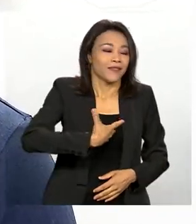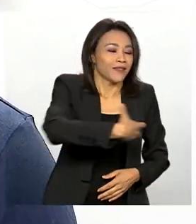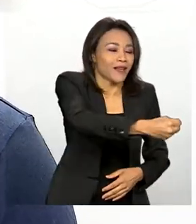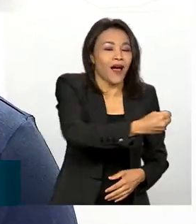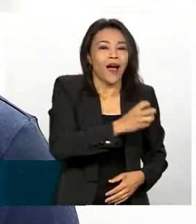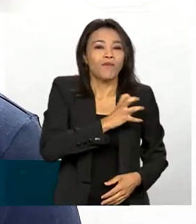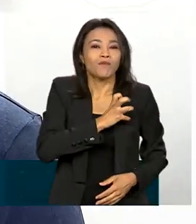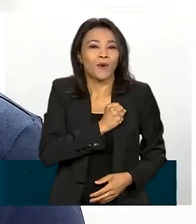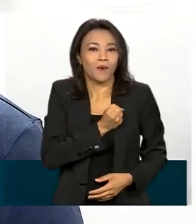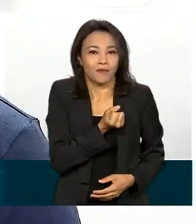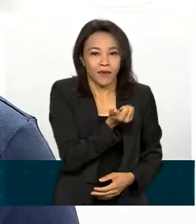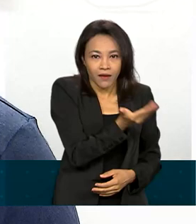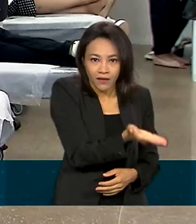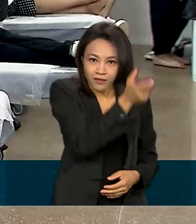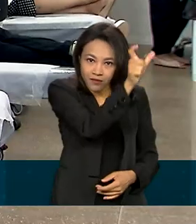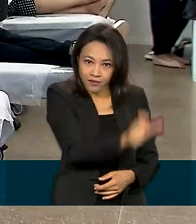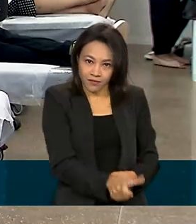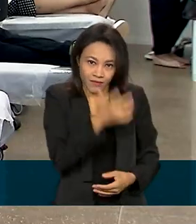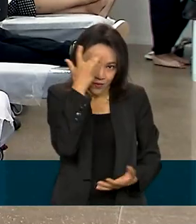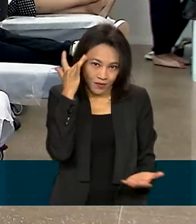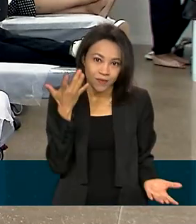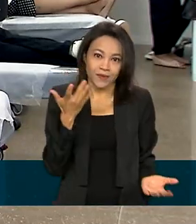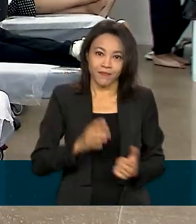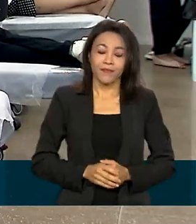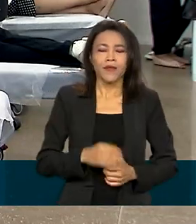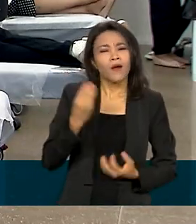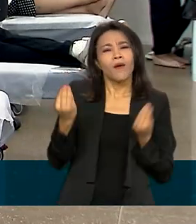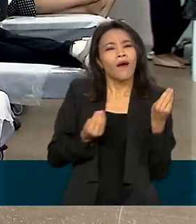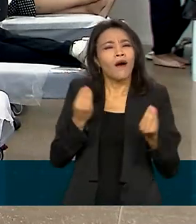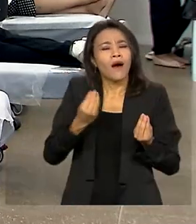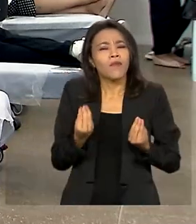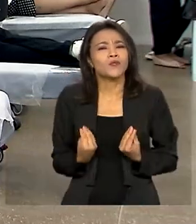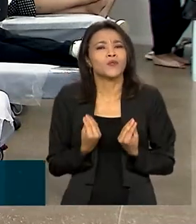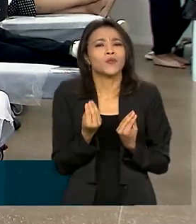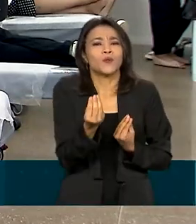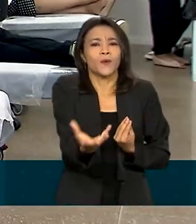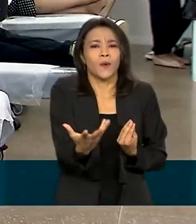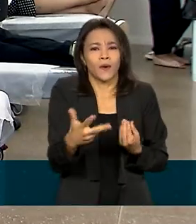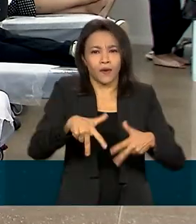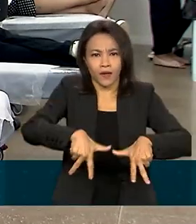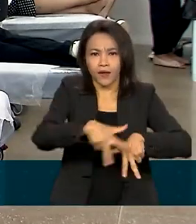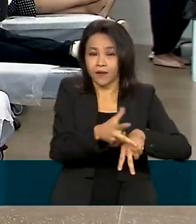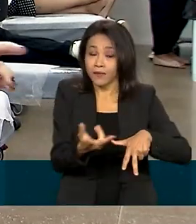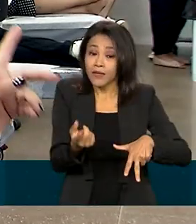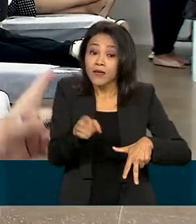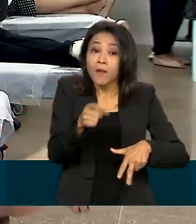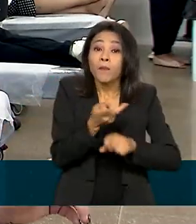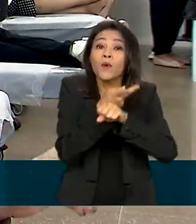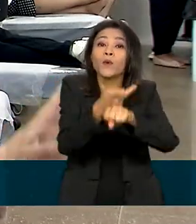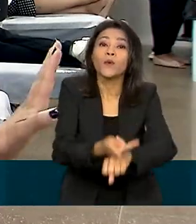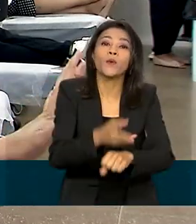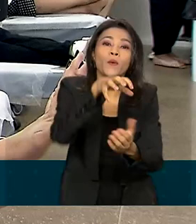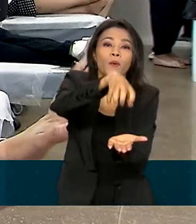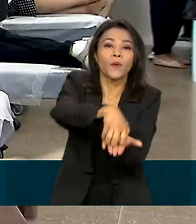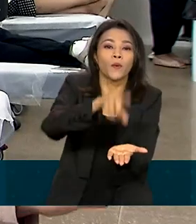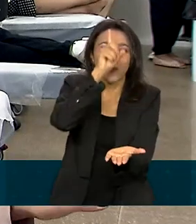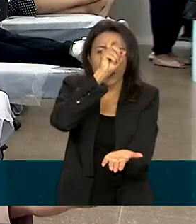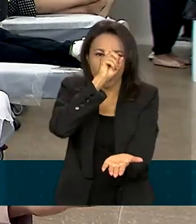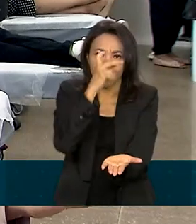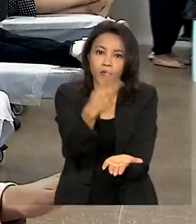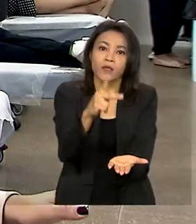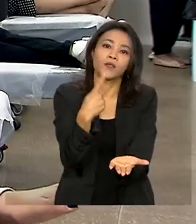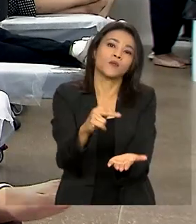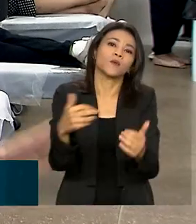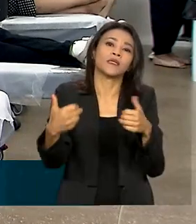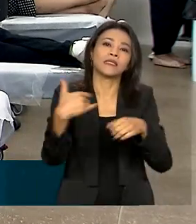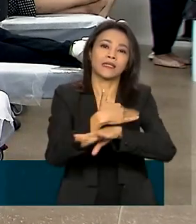para muito longe. Para ser um doador de medula óssea, basta procurar o hemocentro da sua cidade. Aqui, eles tiram